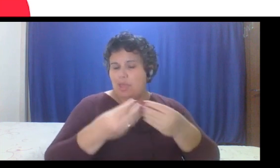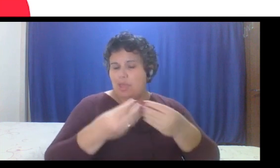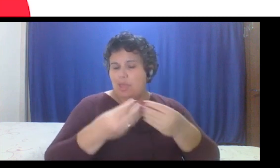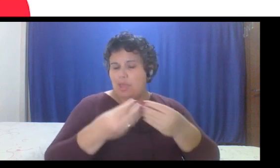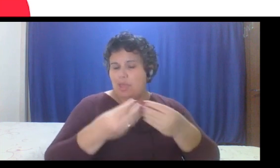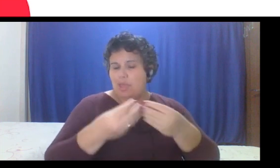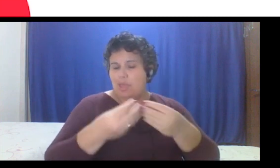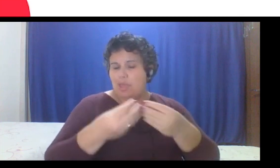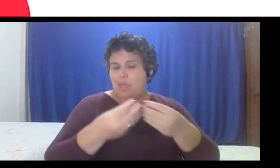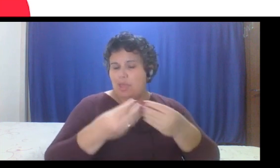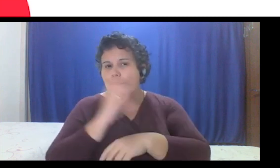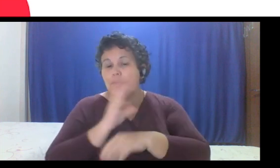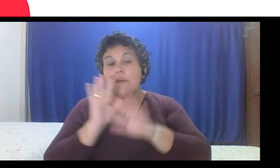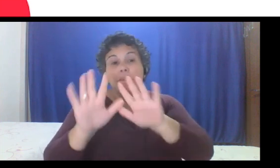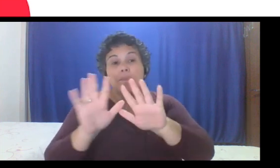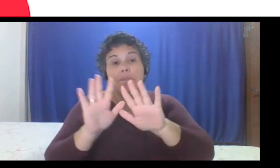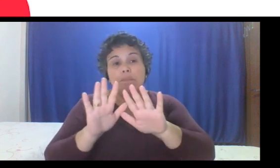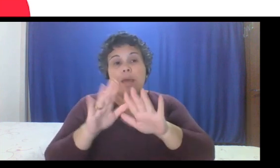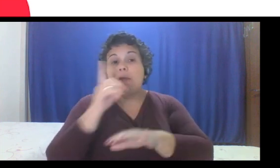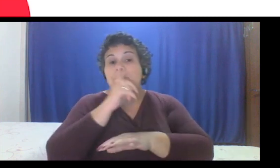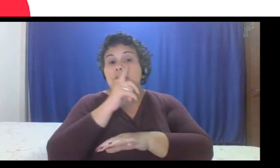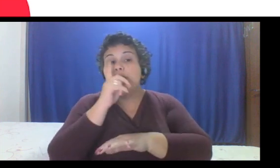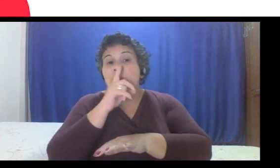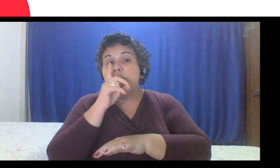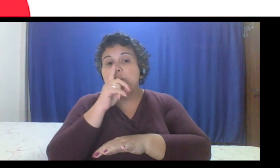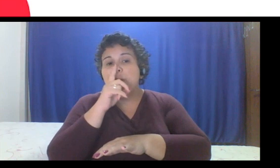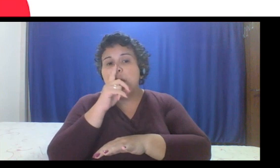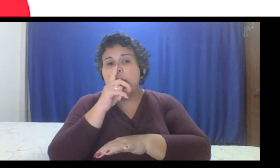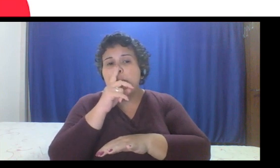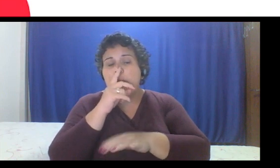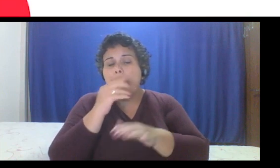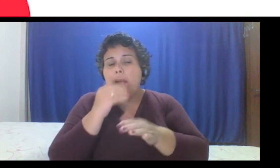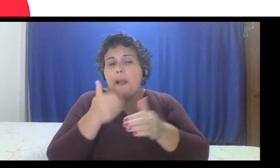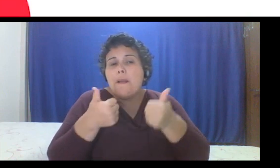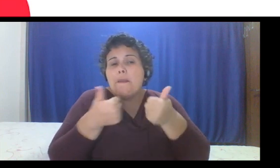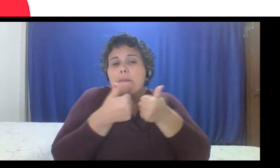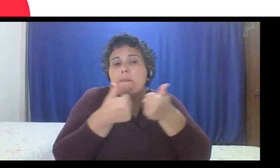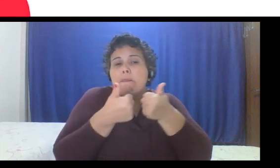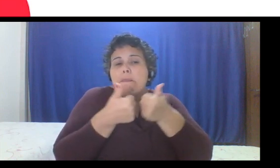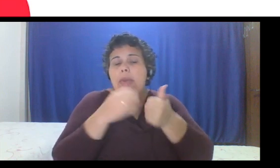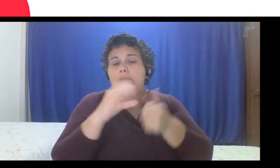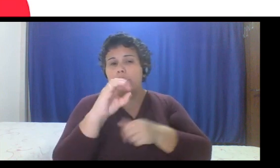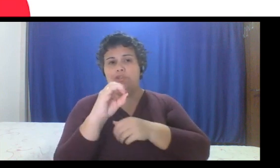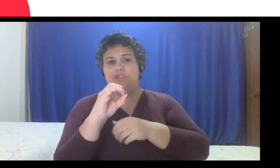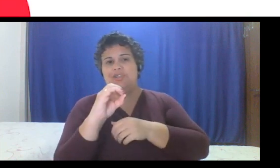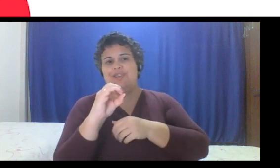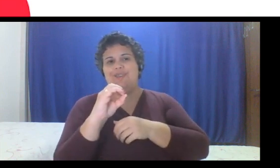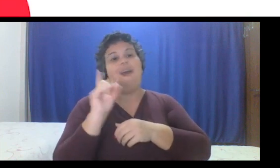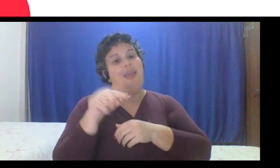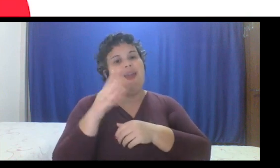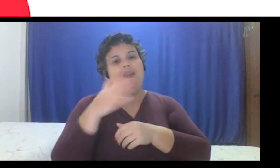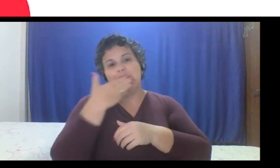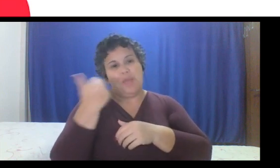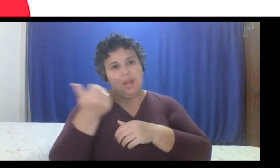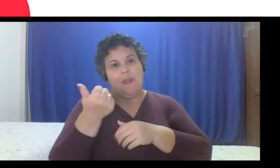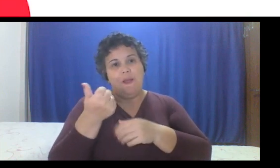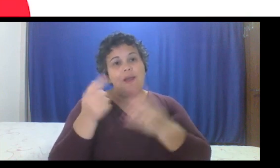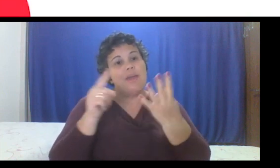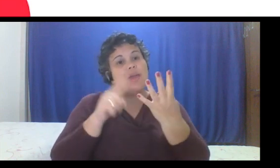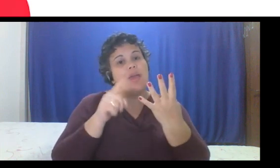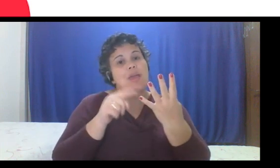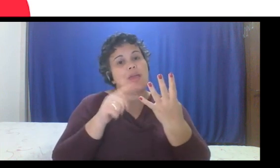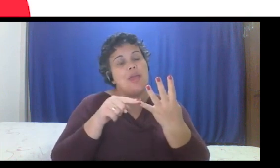né, e uma taxa de falha próxima ao zero, né, essa que é a melhor maneira, e tempo para